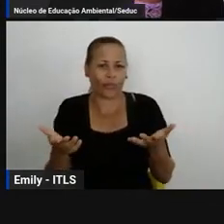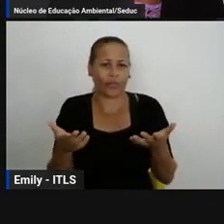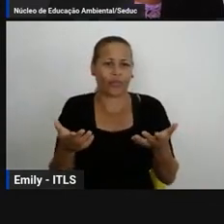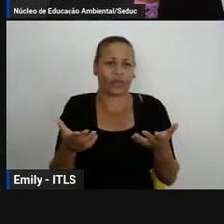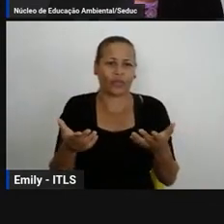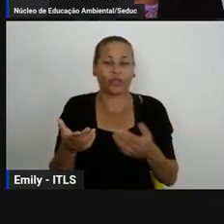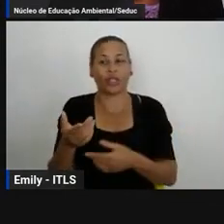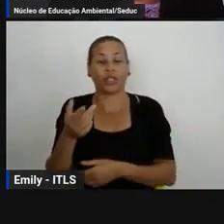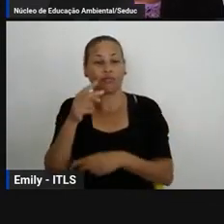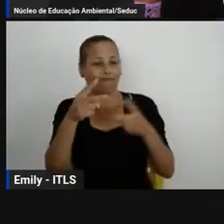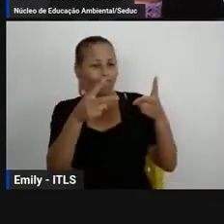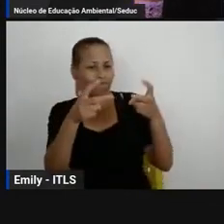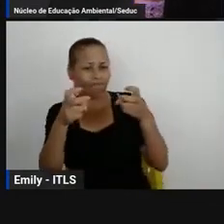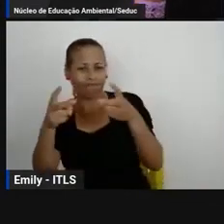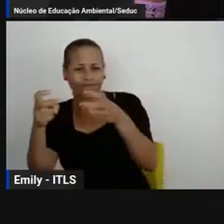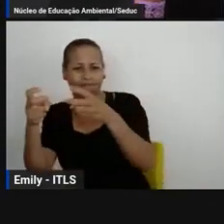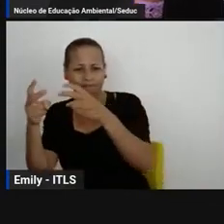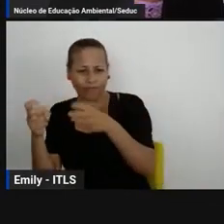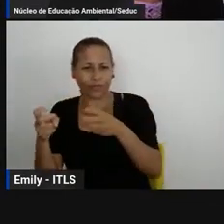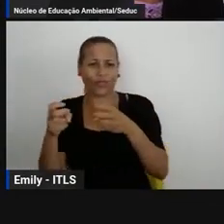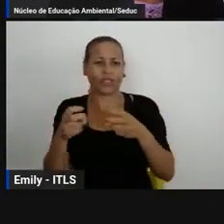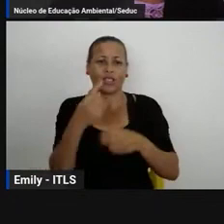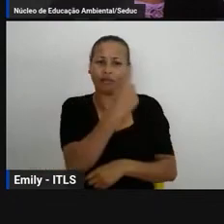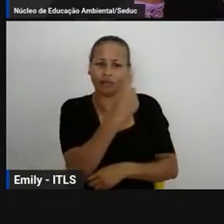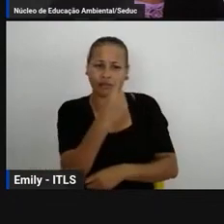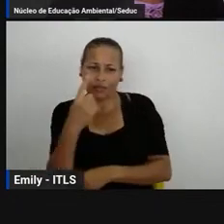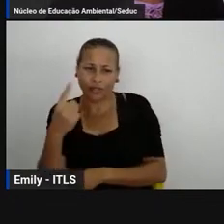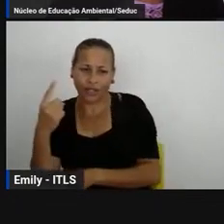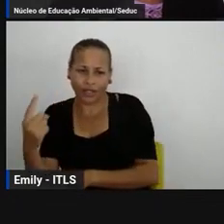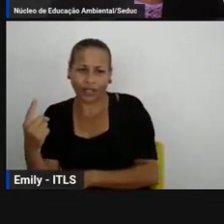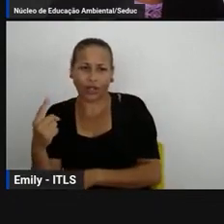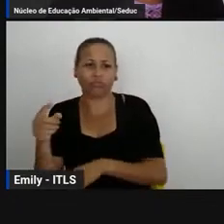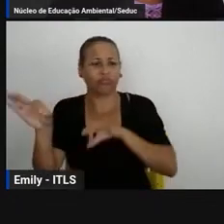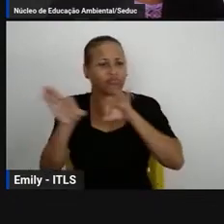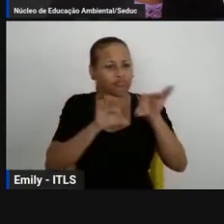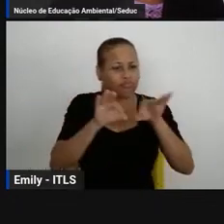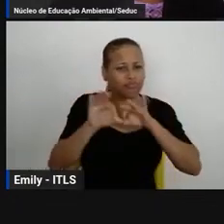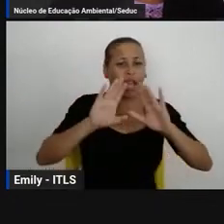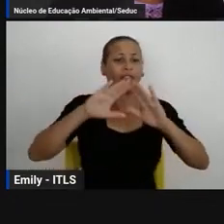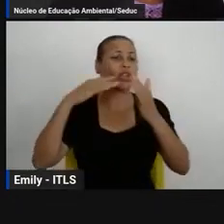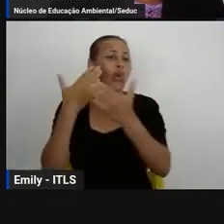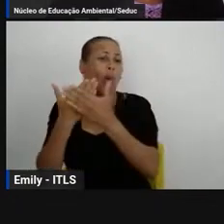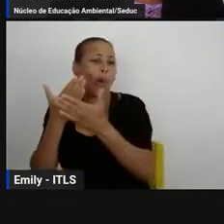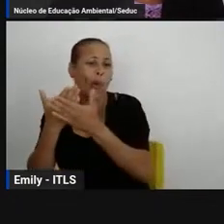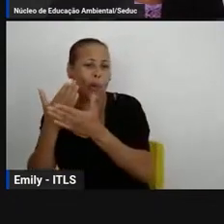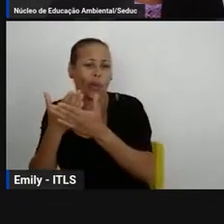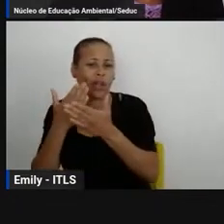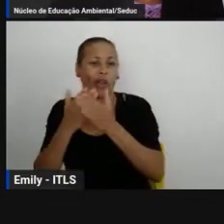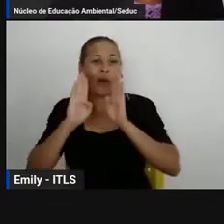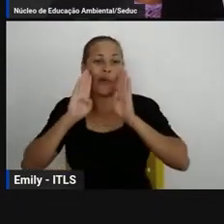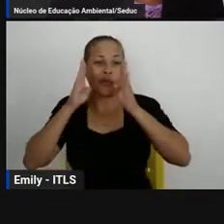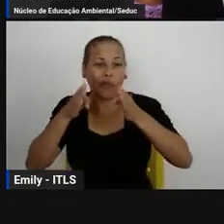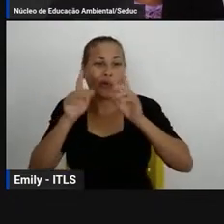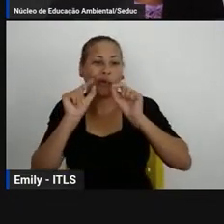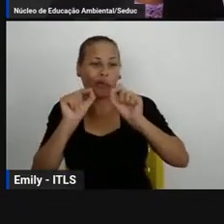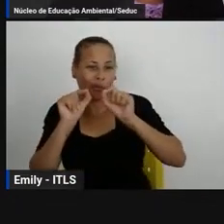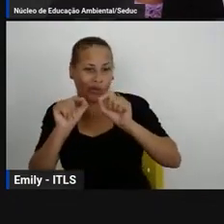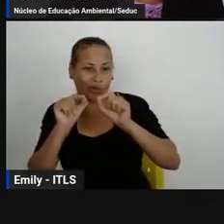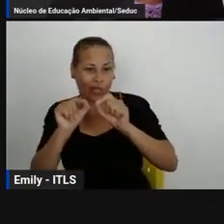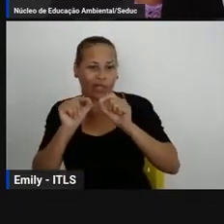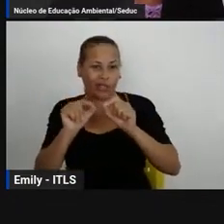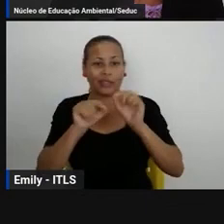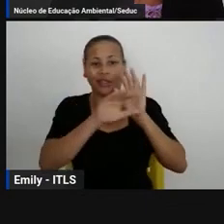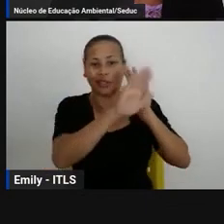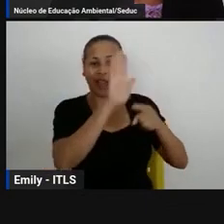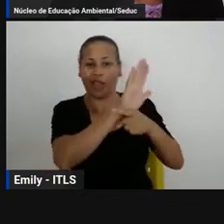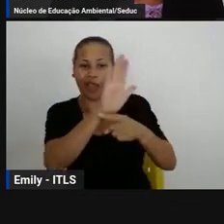tivemos uma semana de mobilização essa semana de mobilização ela ocorreu nas escolas com o objetivo de mobilizar os estudantes e toda